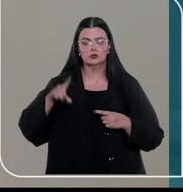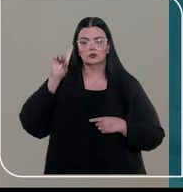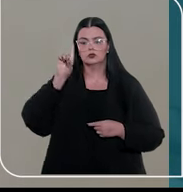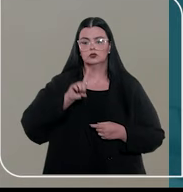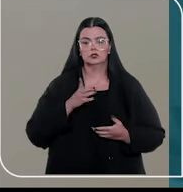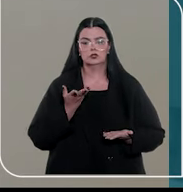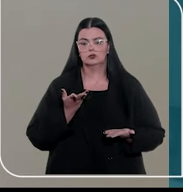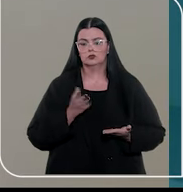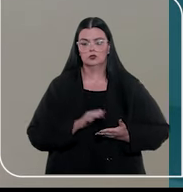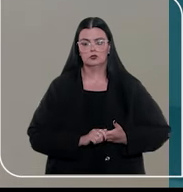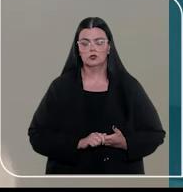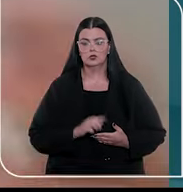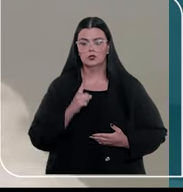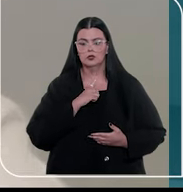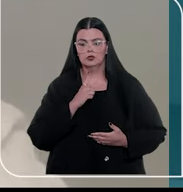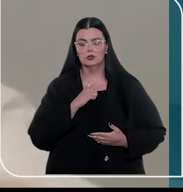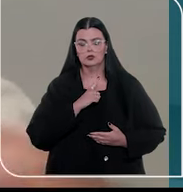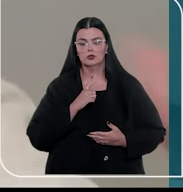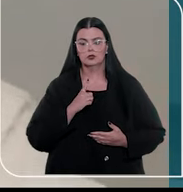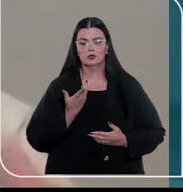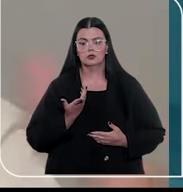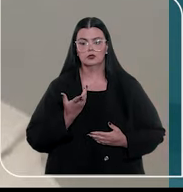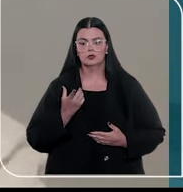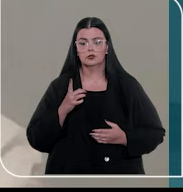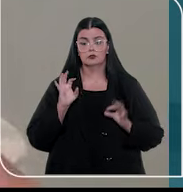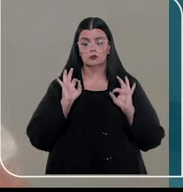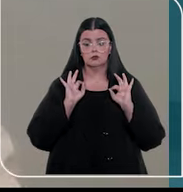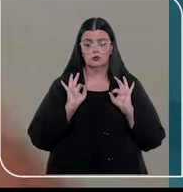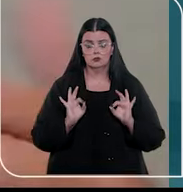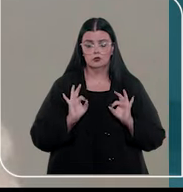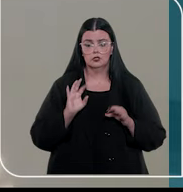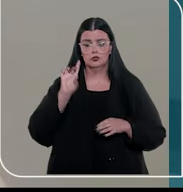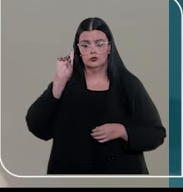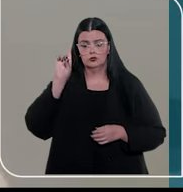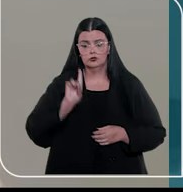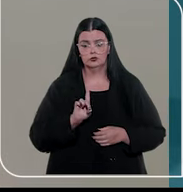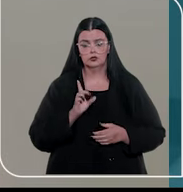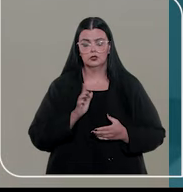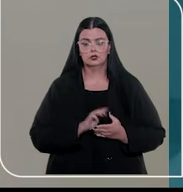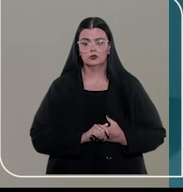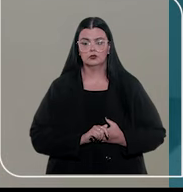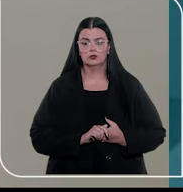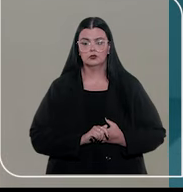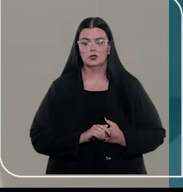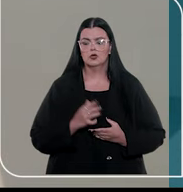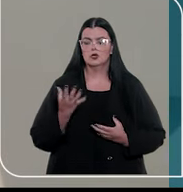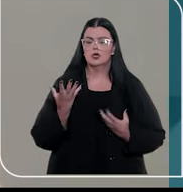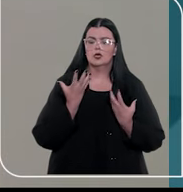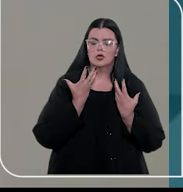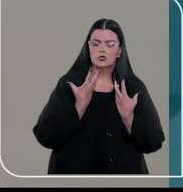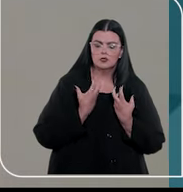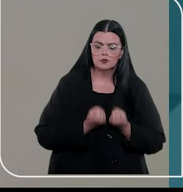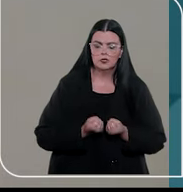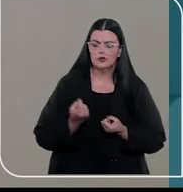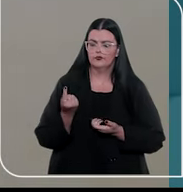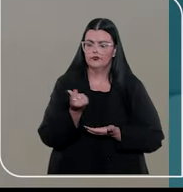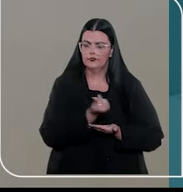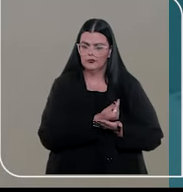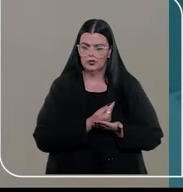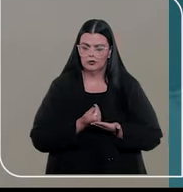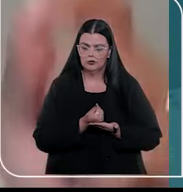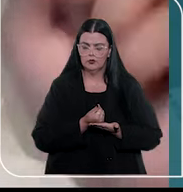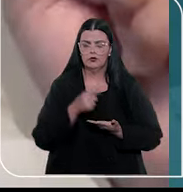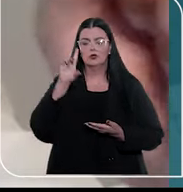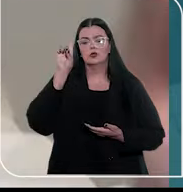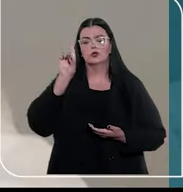direito, que é o que a gente comumente chama por direito, se eu tenho direito a receber um determinado valor,